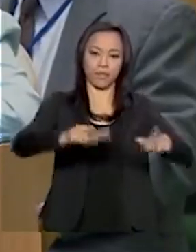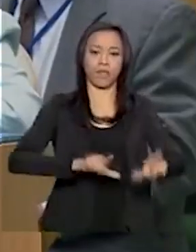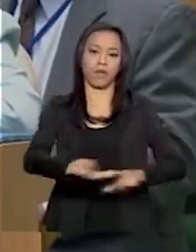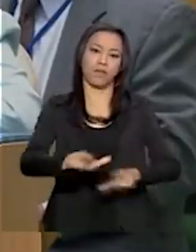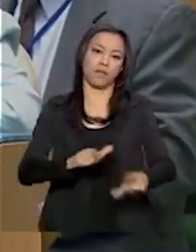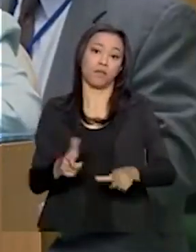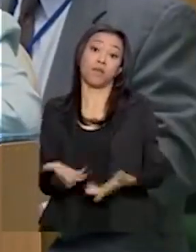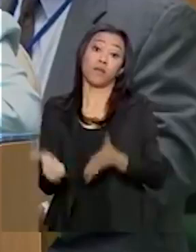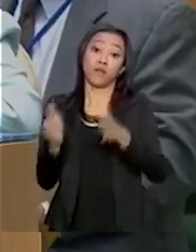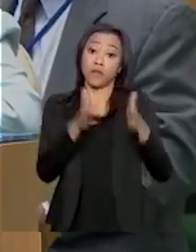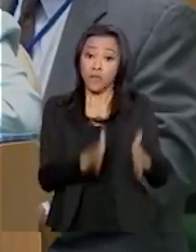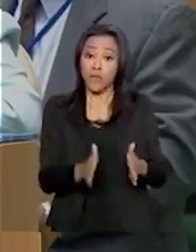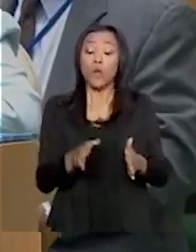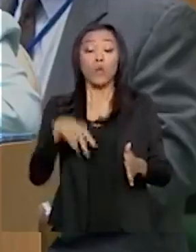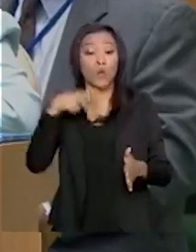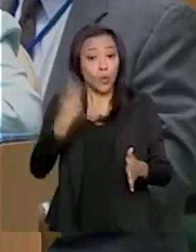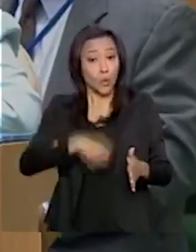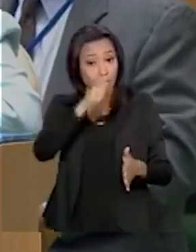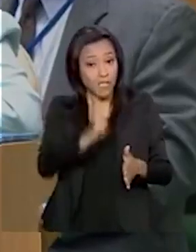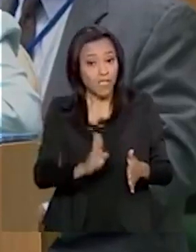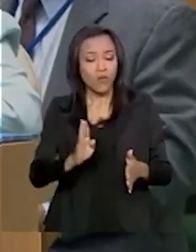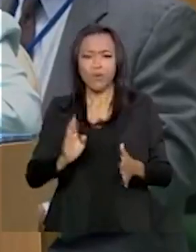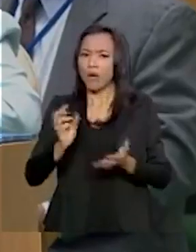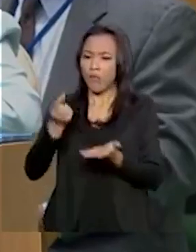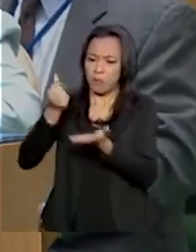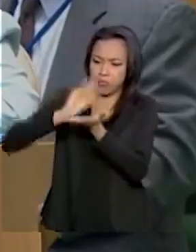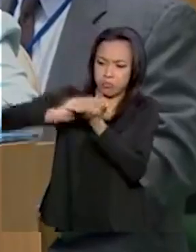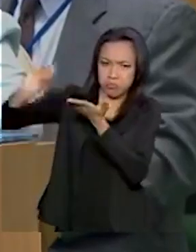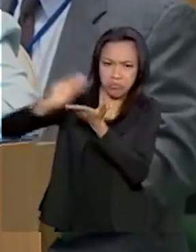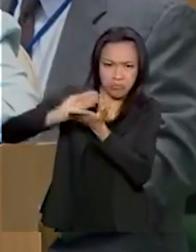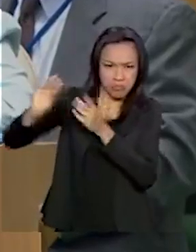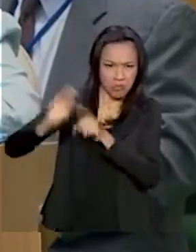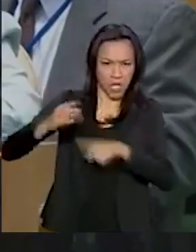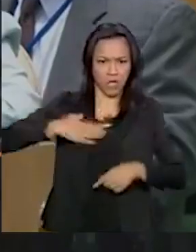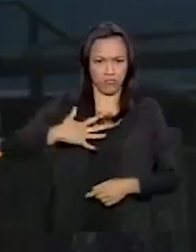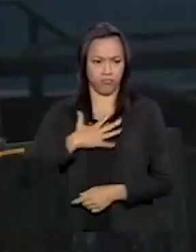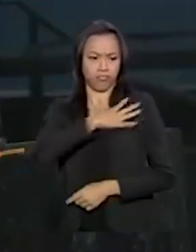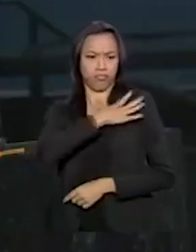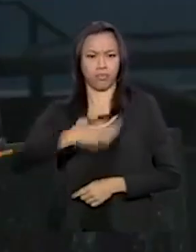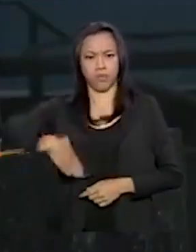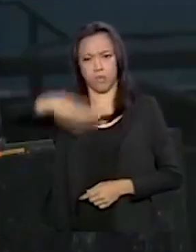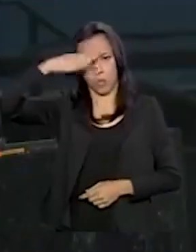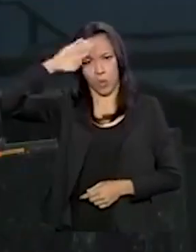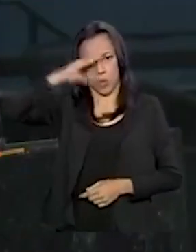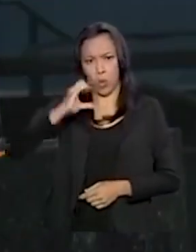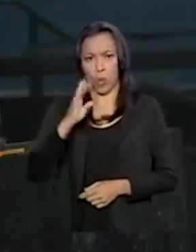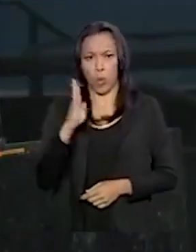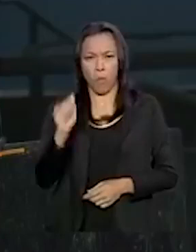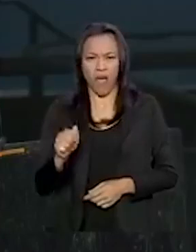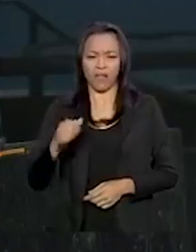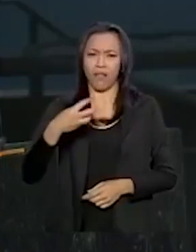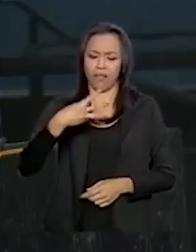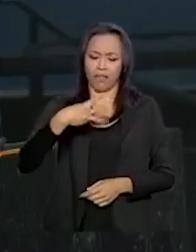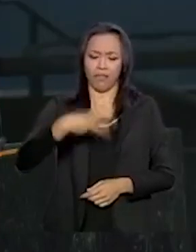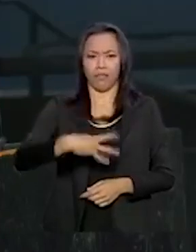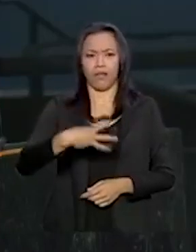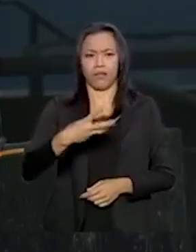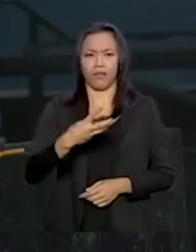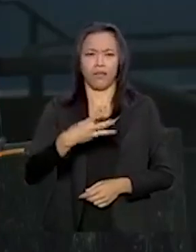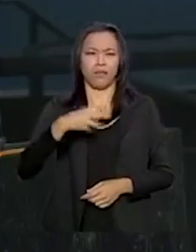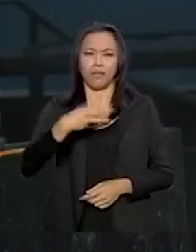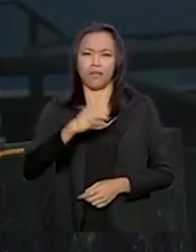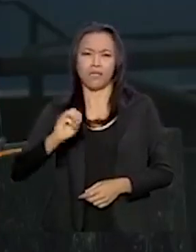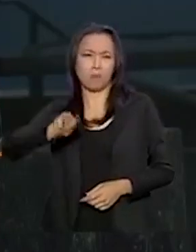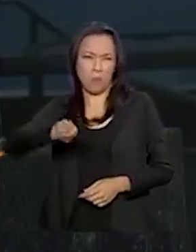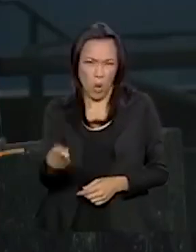deixou de contribuir com a ditadura cubana, não mais enviando para Havana 300 milhões de dólares todos